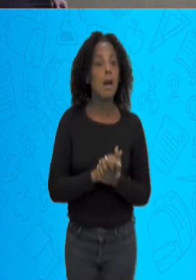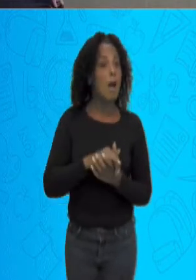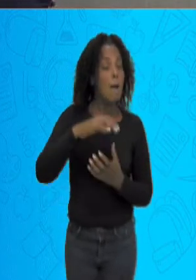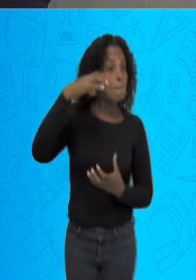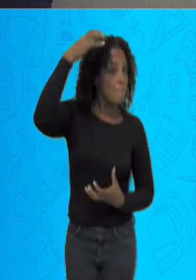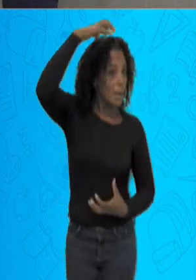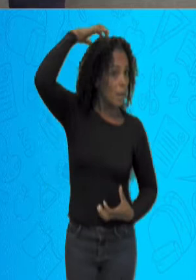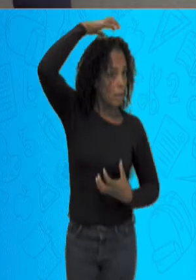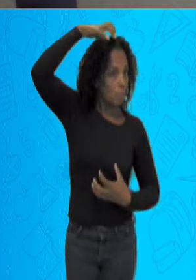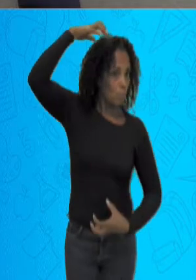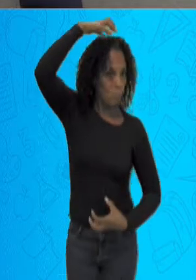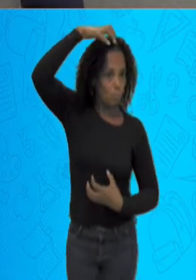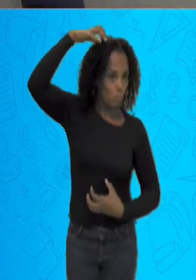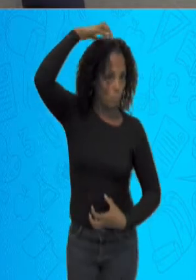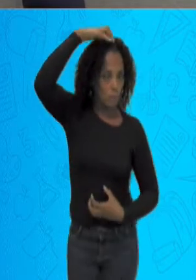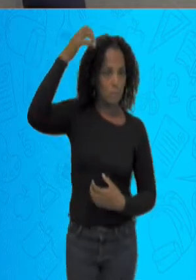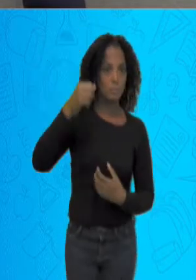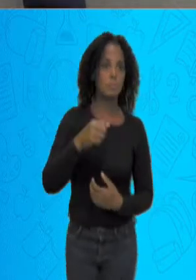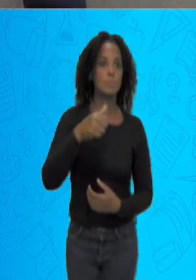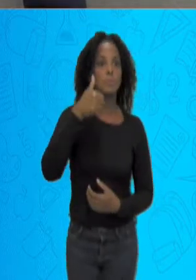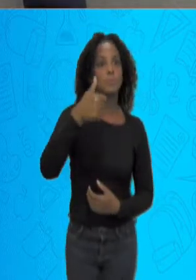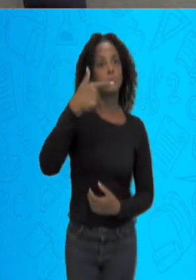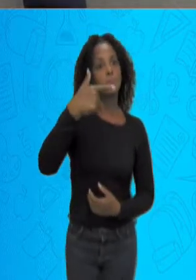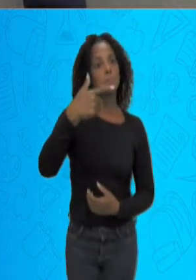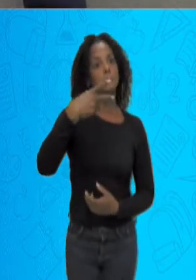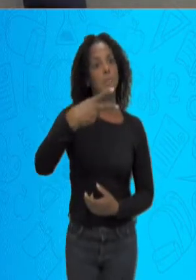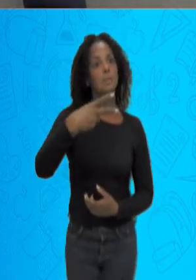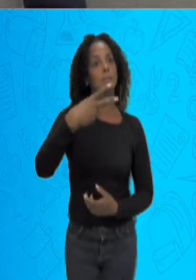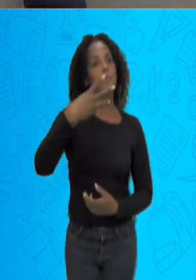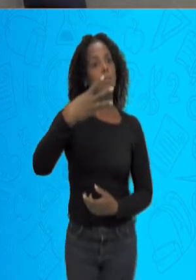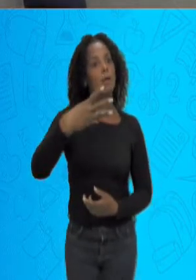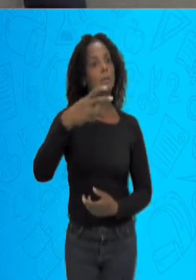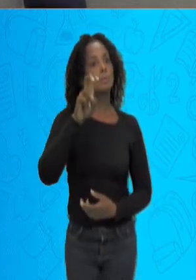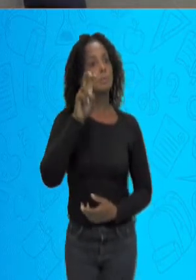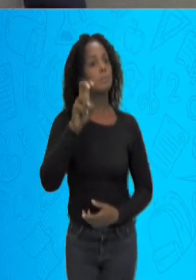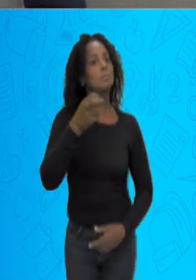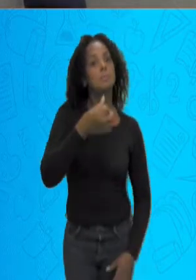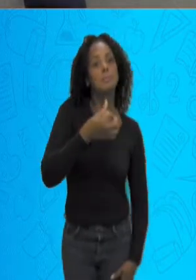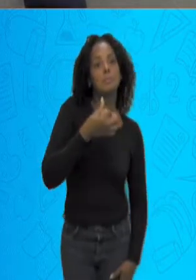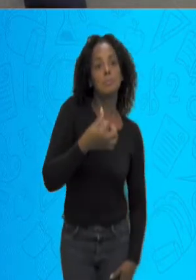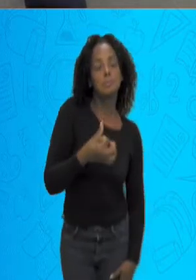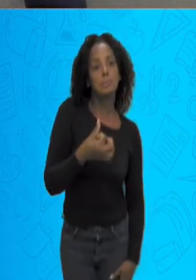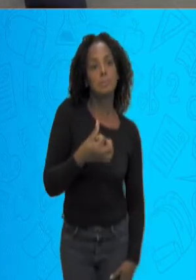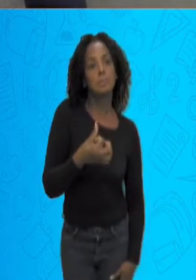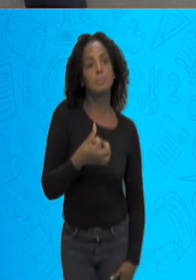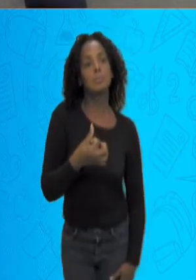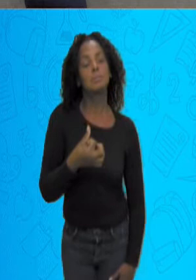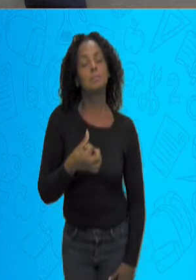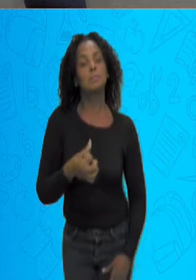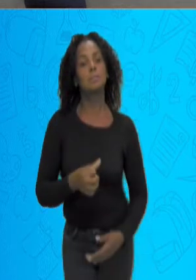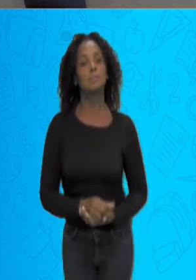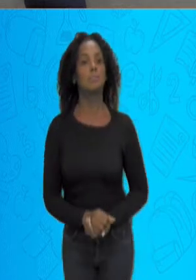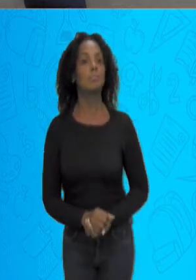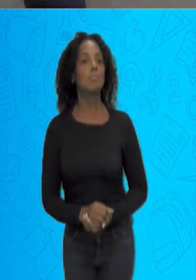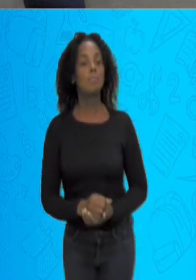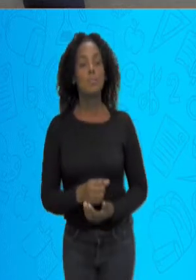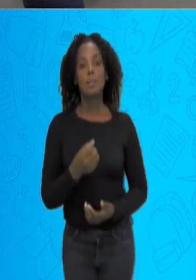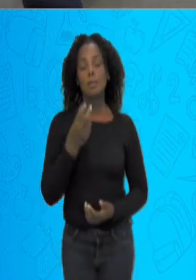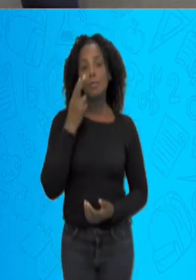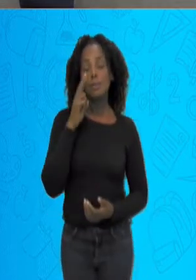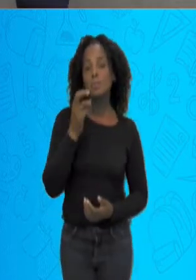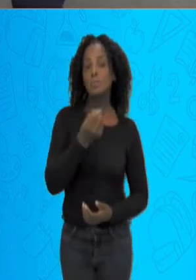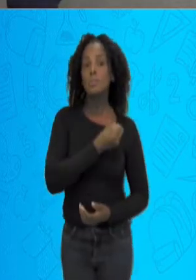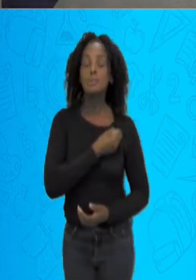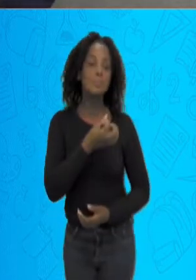macaco. Vamos contar? Um, dois, três, quatro, cinco, seis. Olha o numeral